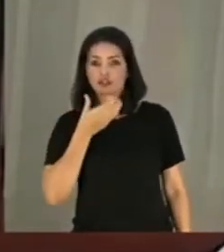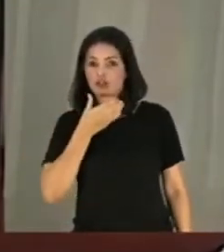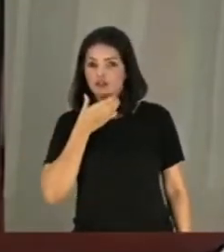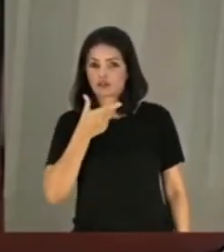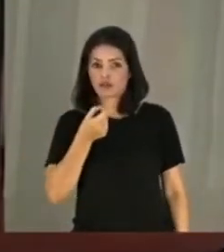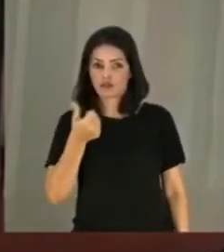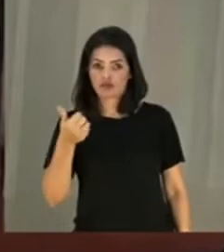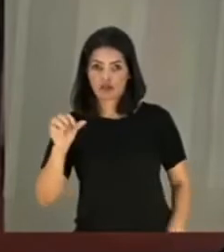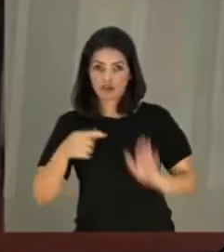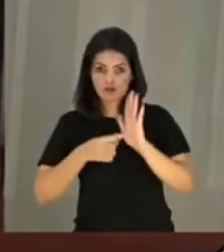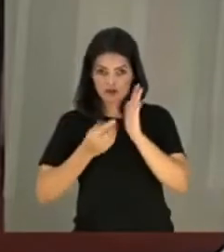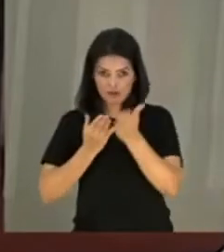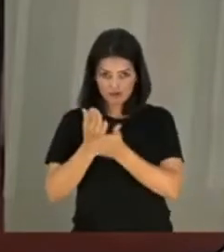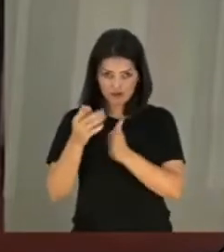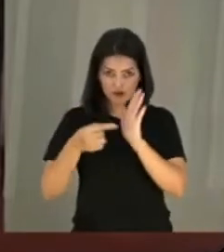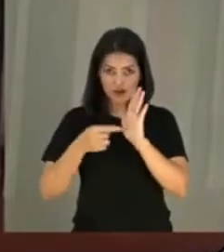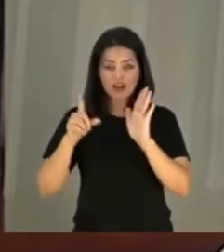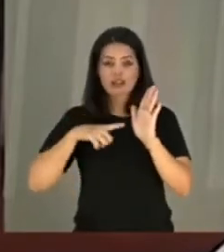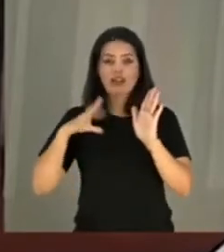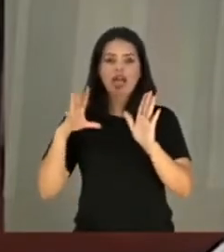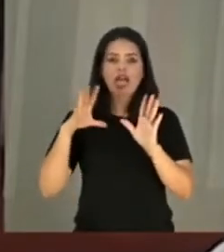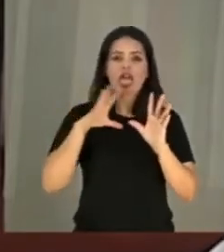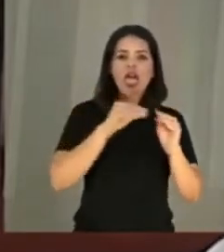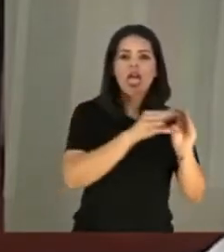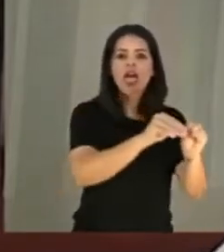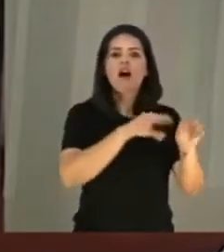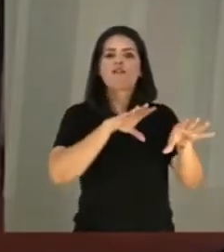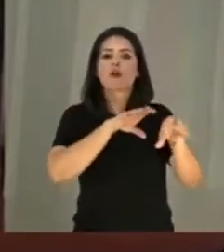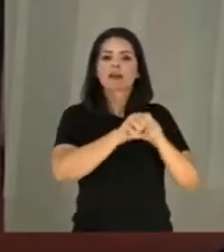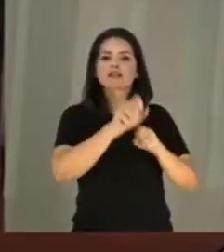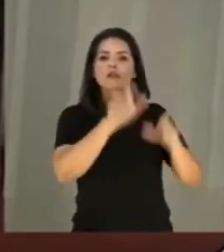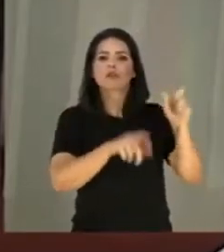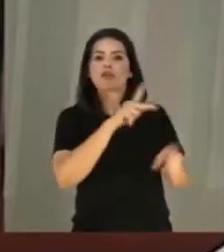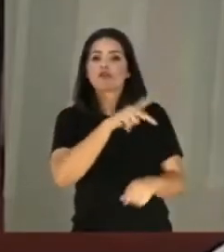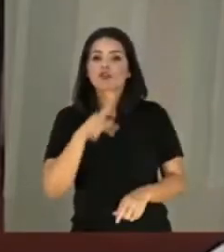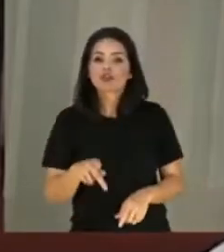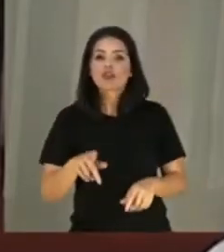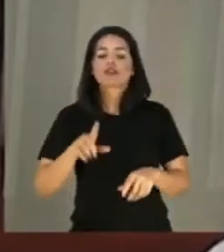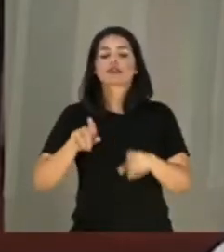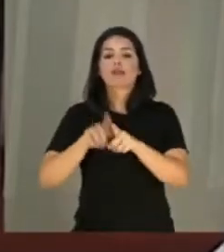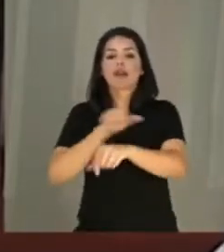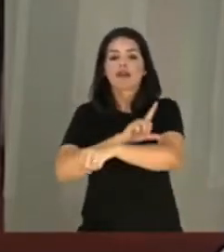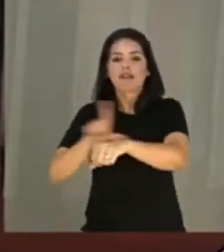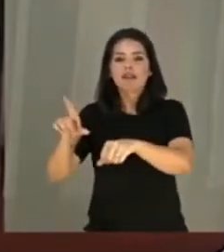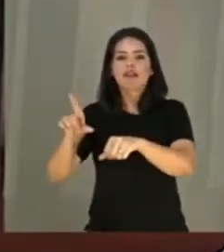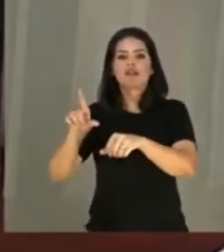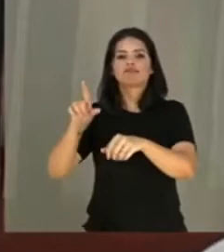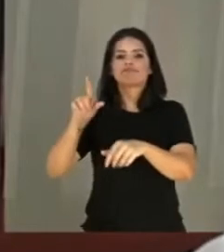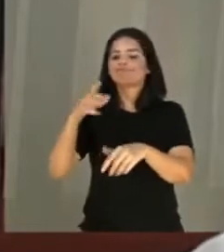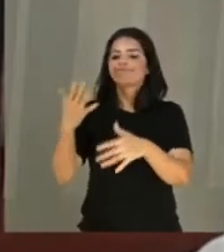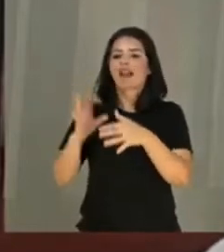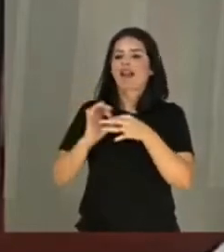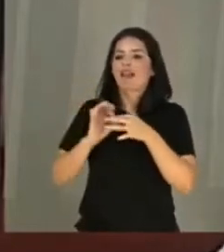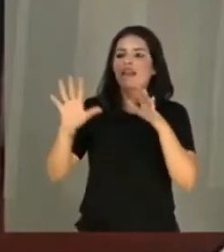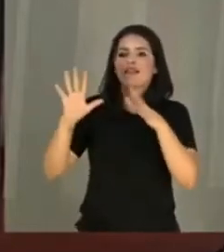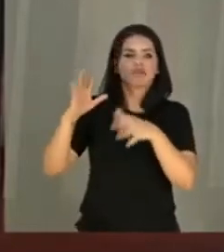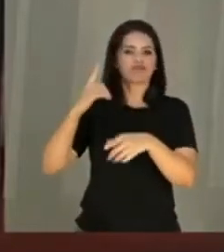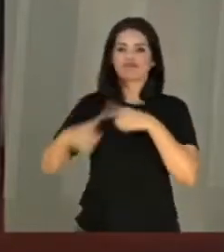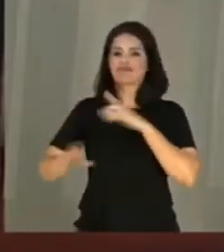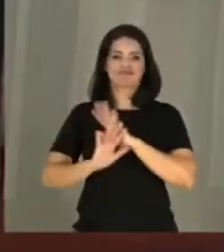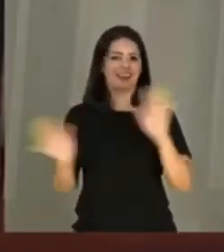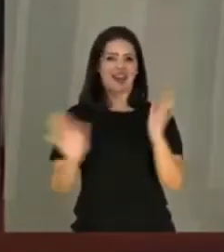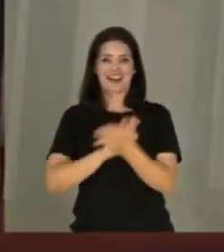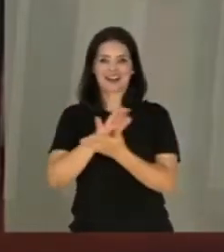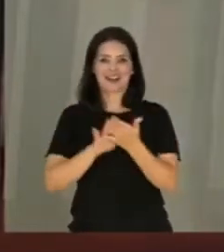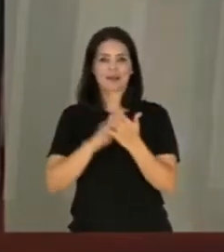2019, como intervenção direta na formação de professores, tensionando as licenciaturas, sua autonomia para a adequação da formação